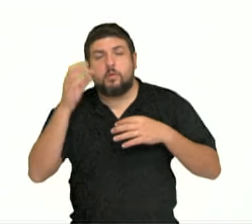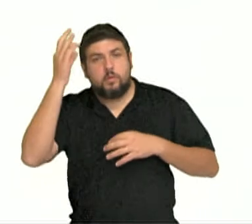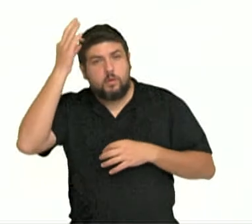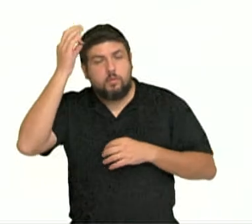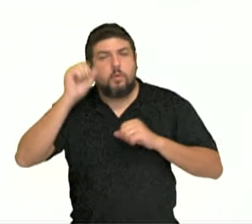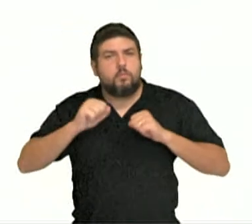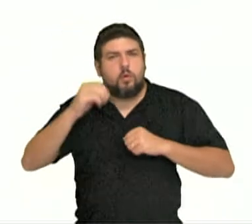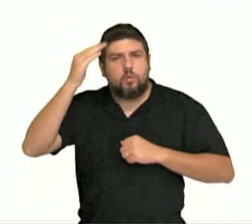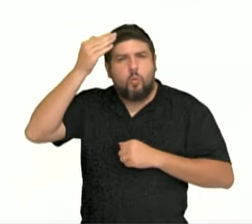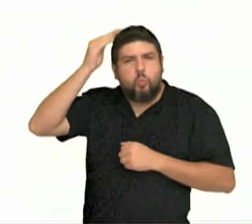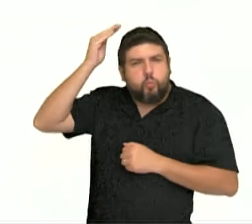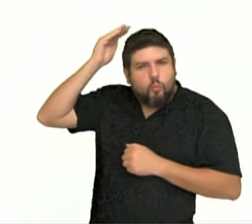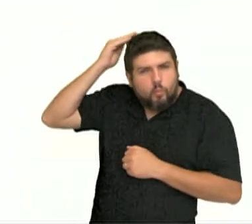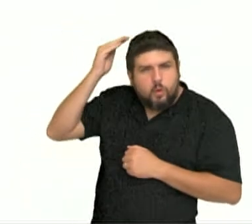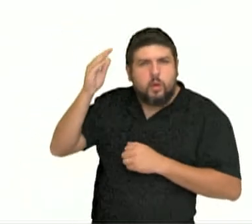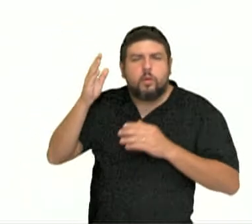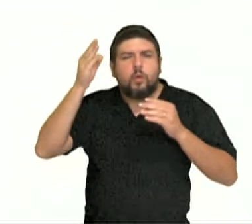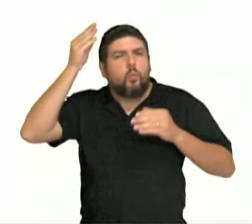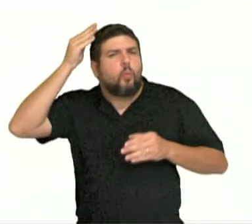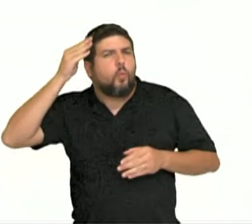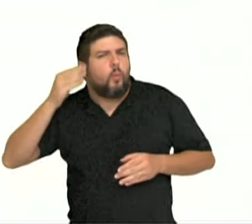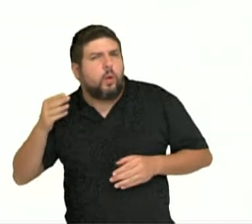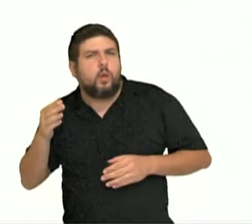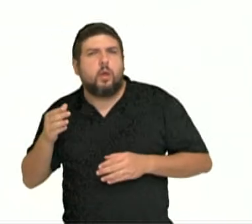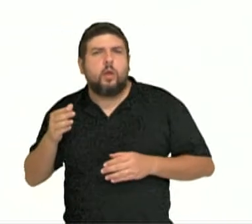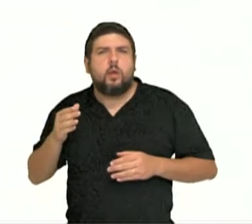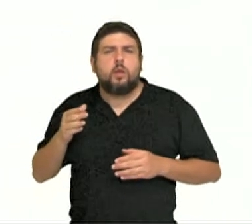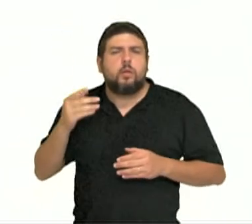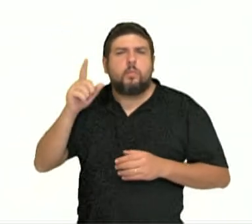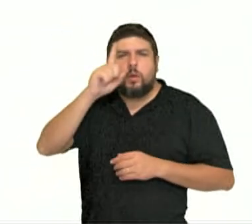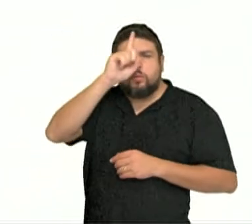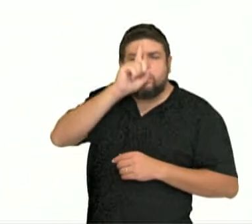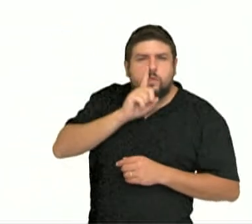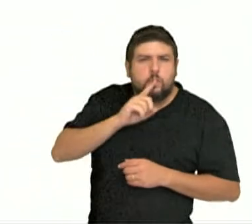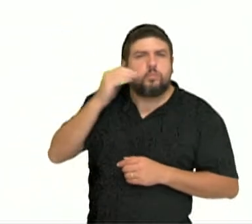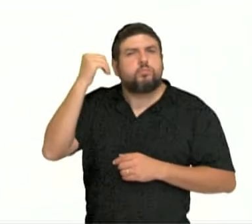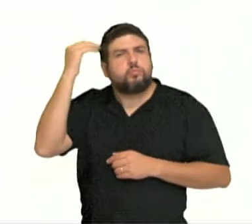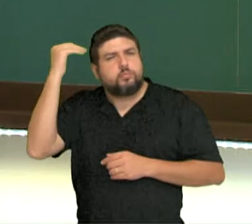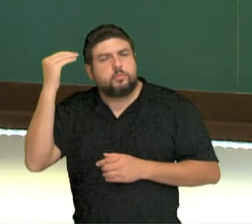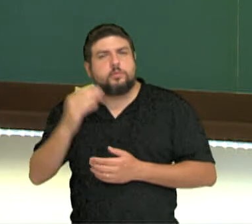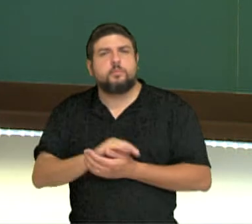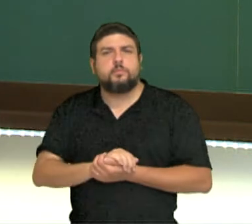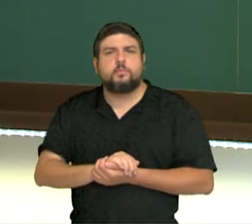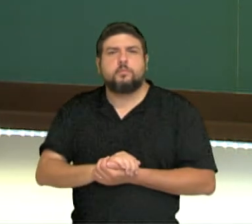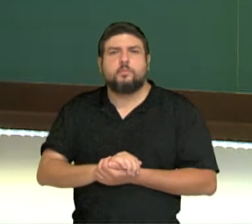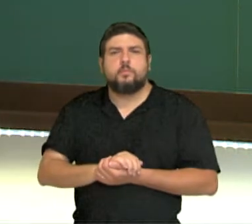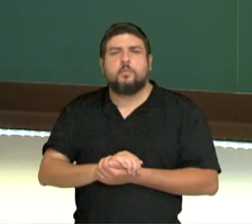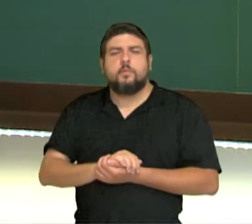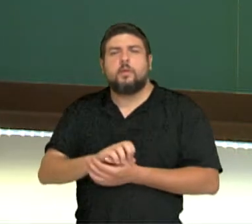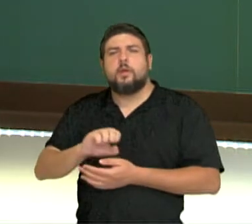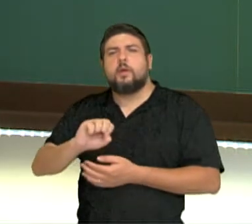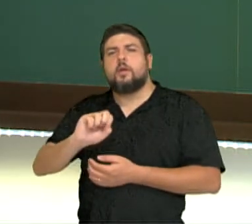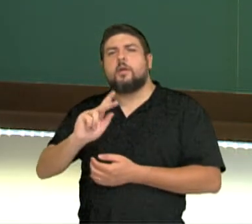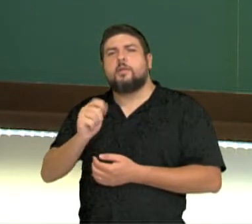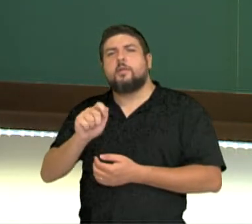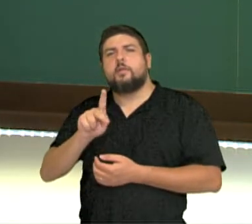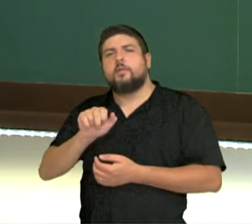ondulado, liso, castanho, moreno, loiro e tingido. E a Shakira tem o cabelo